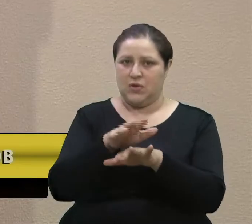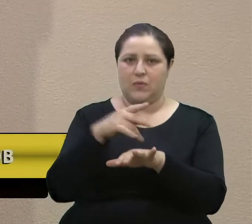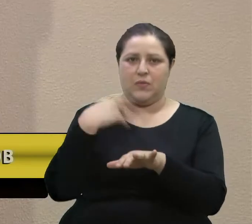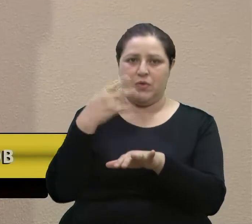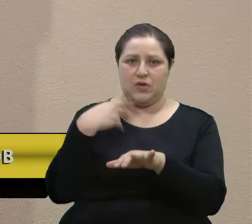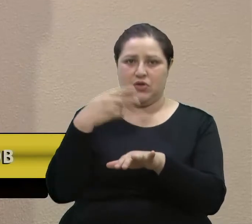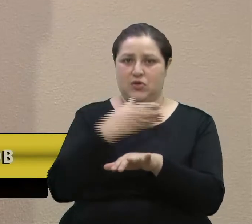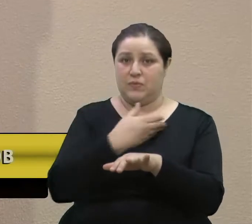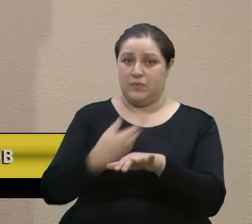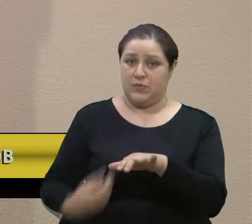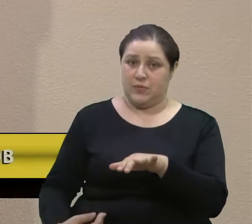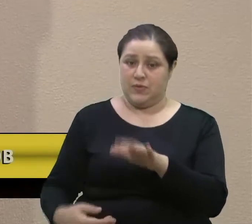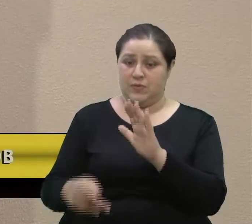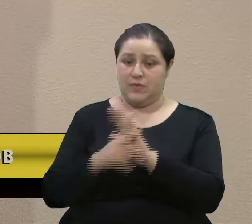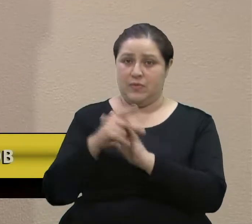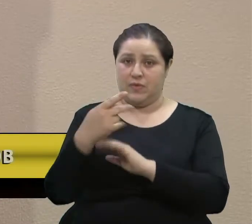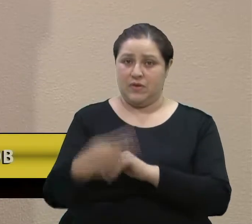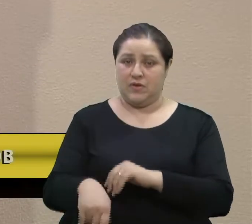Caxias do Sul,